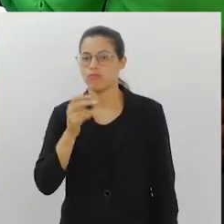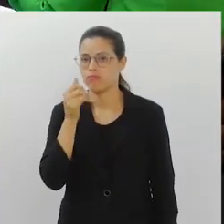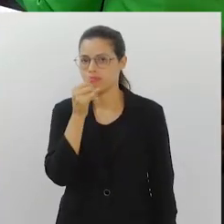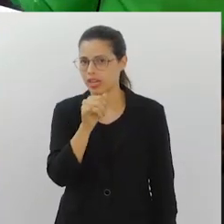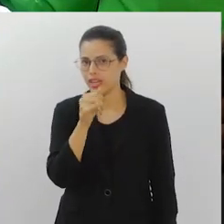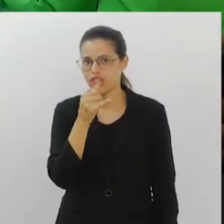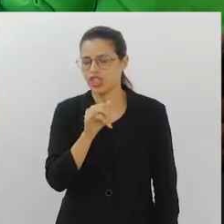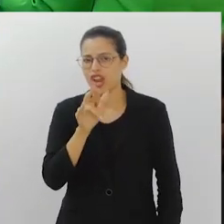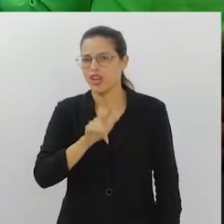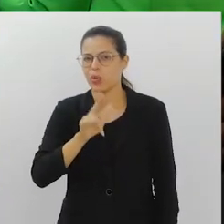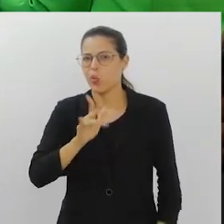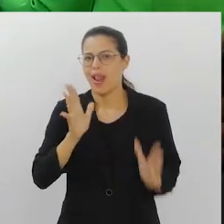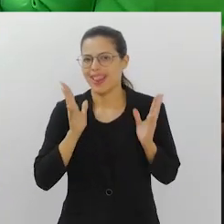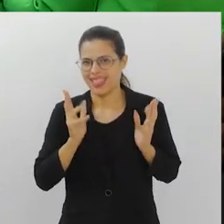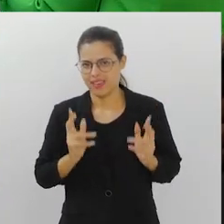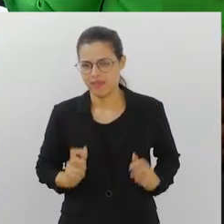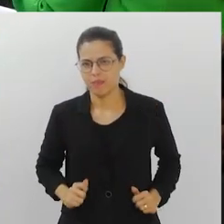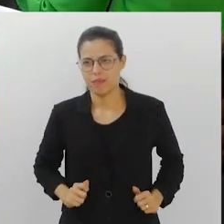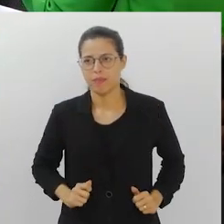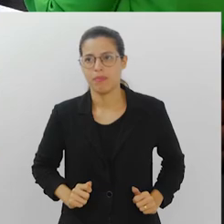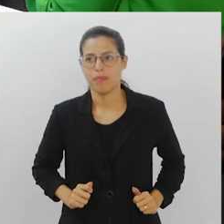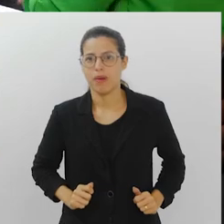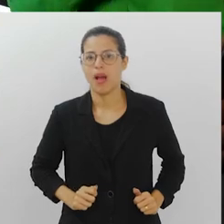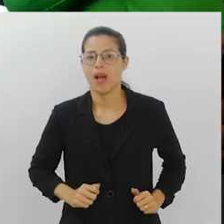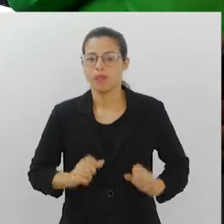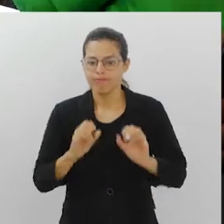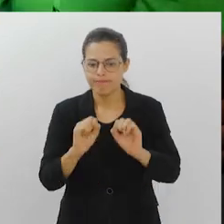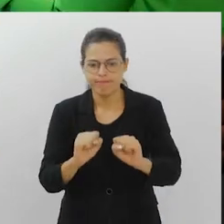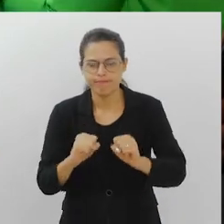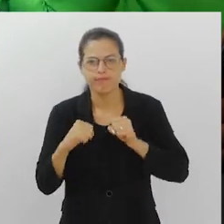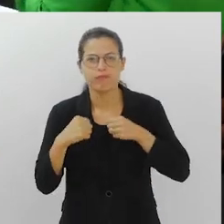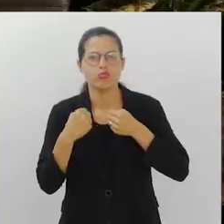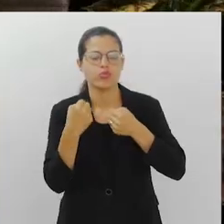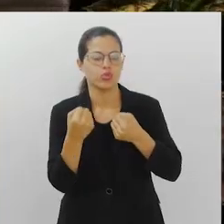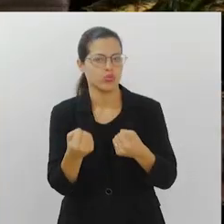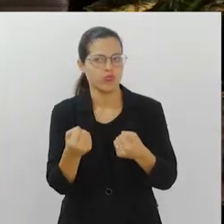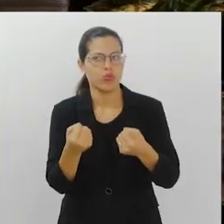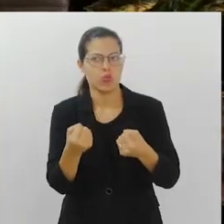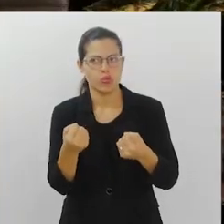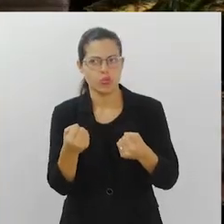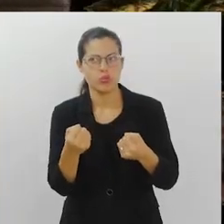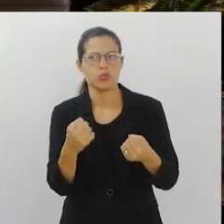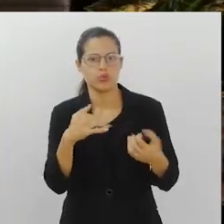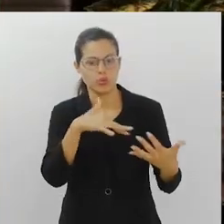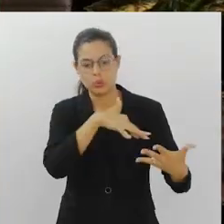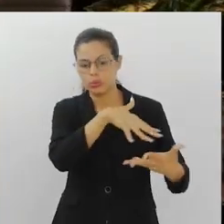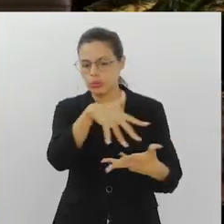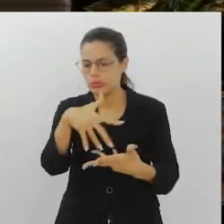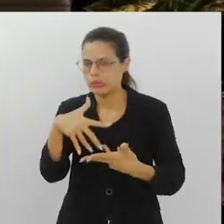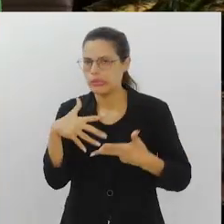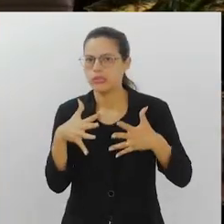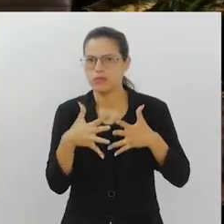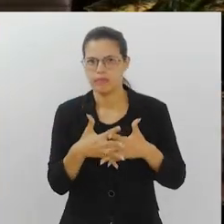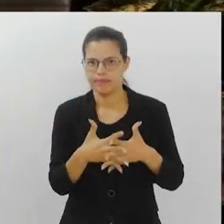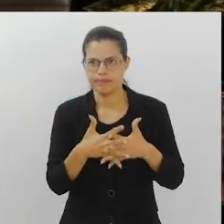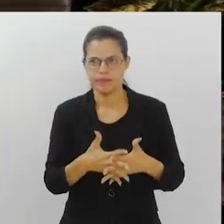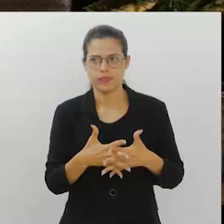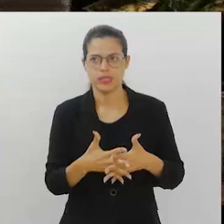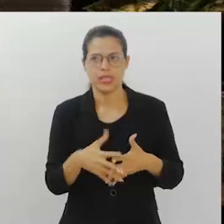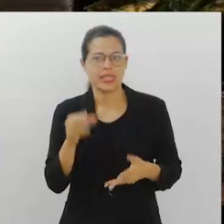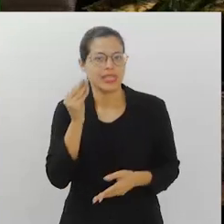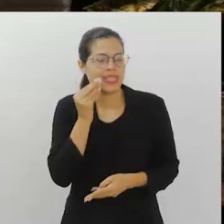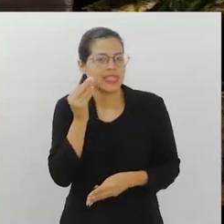energia que não são renováveis, é um esforço internacional muito complexo